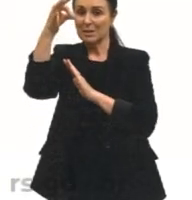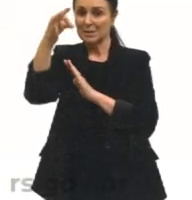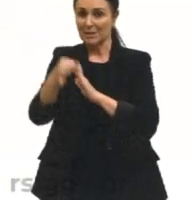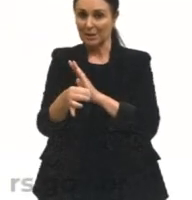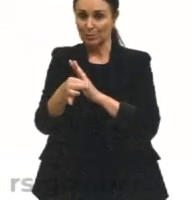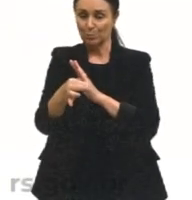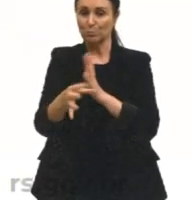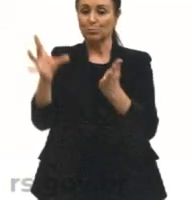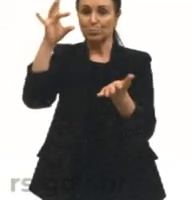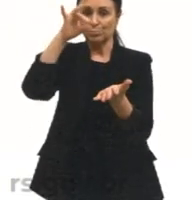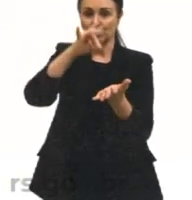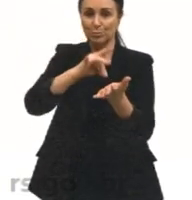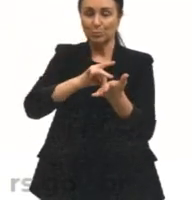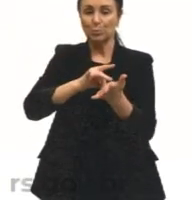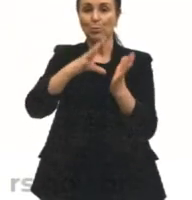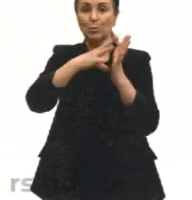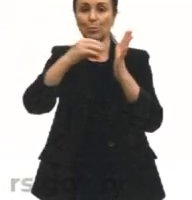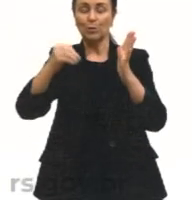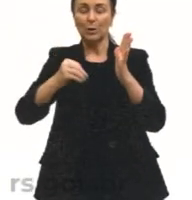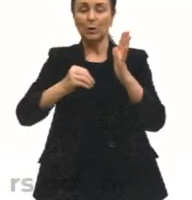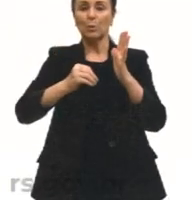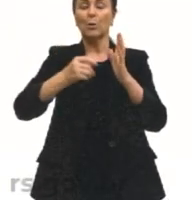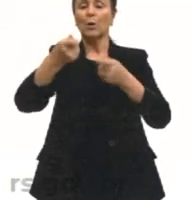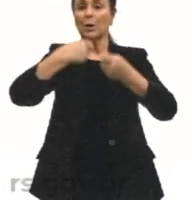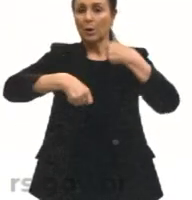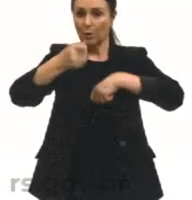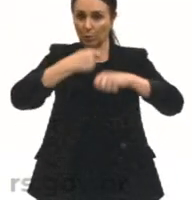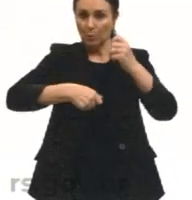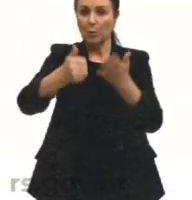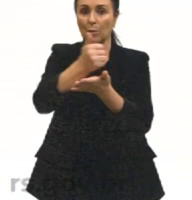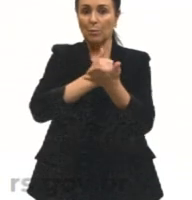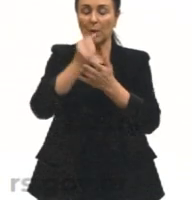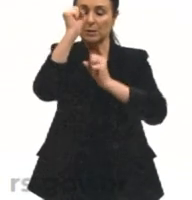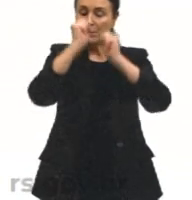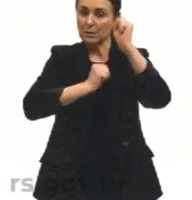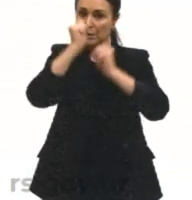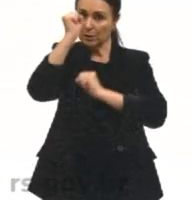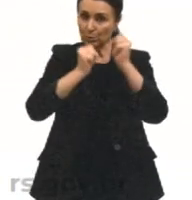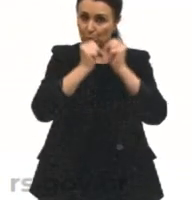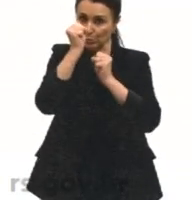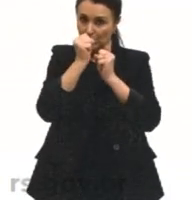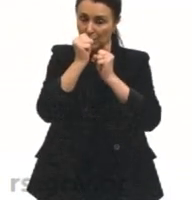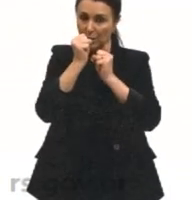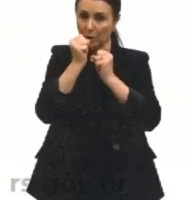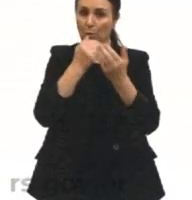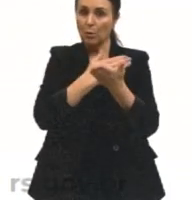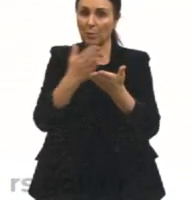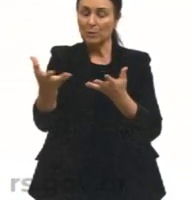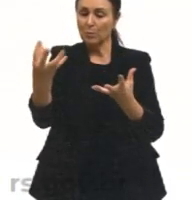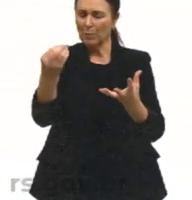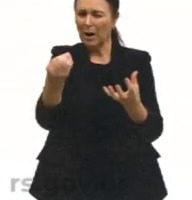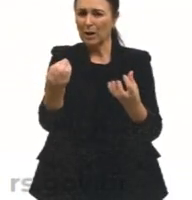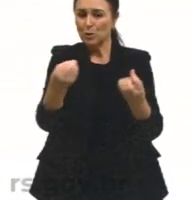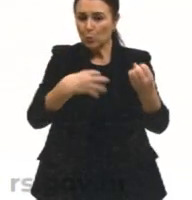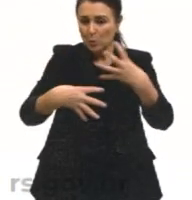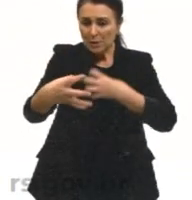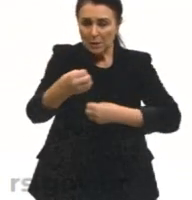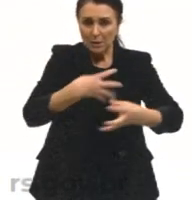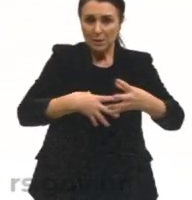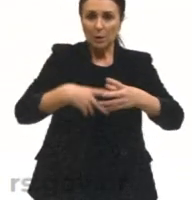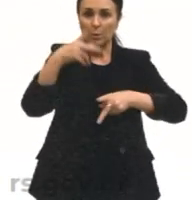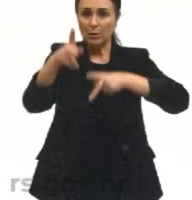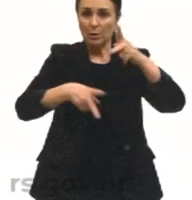do modelo econômico baseado na indústria conduziu a uma grande concentração da população no ambiente urbano,